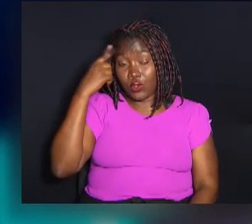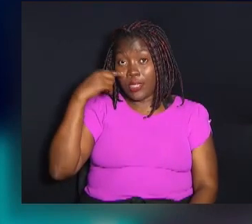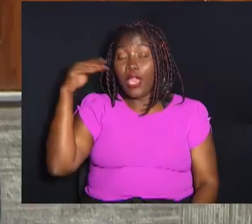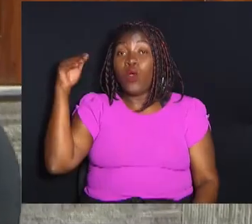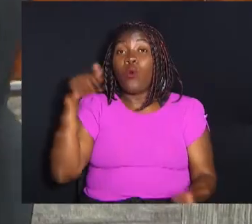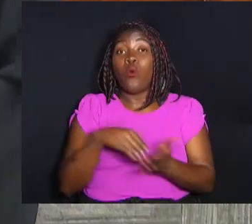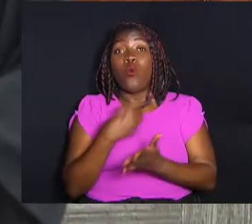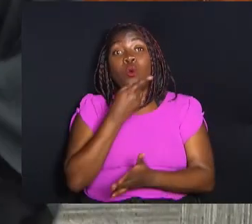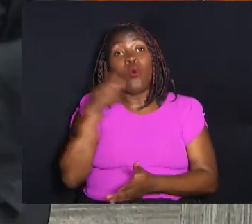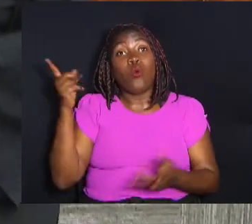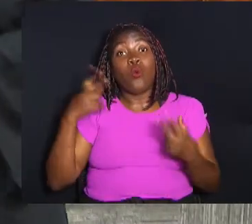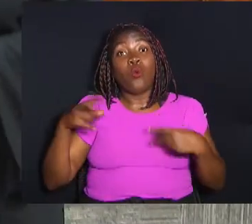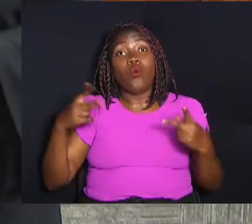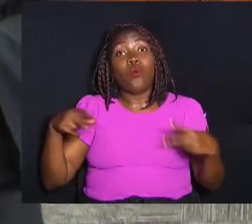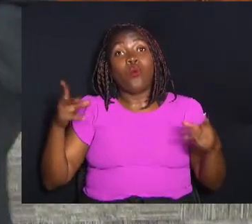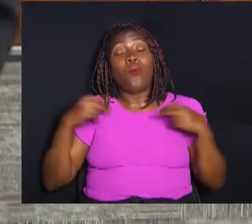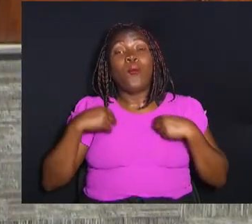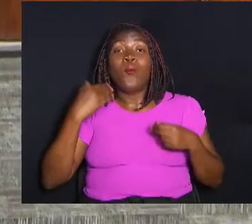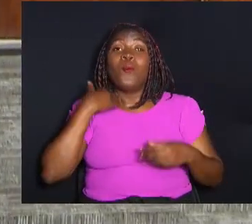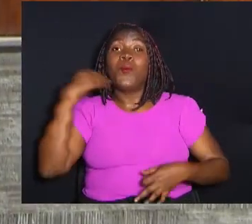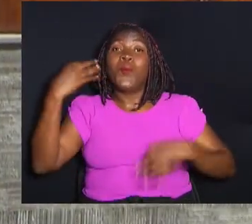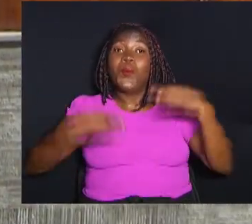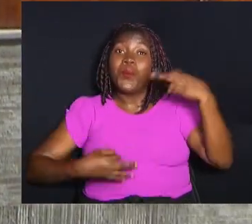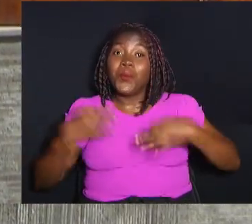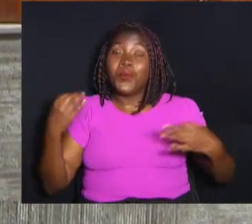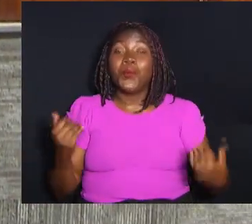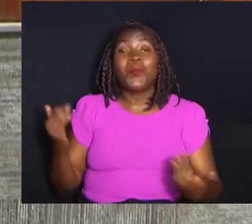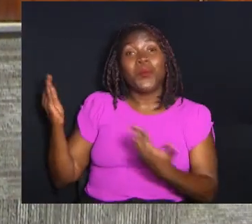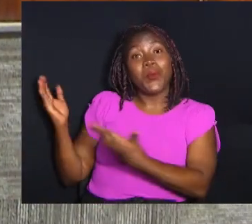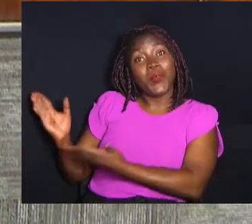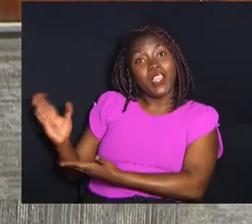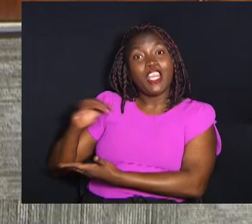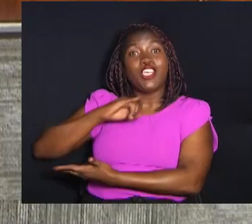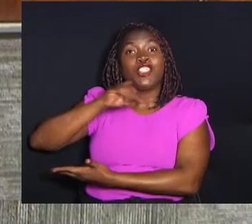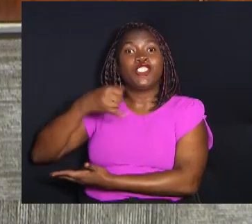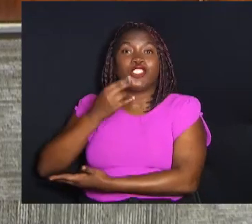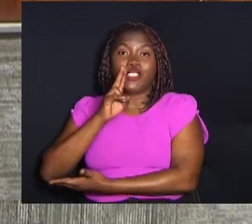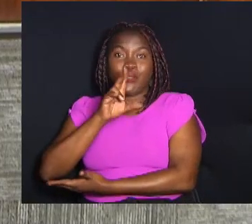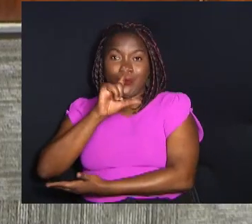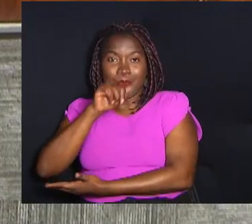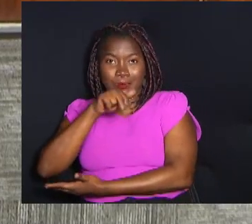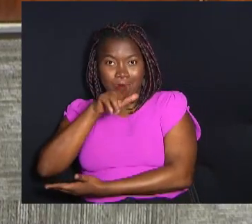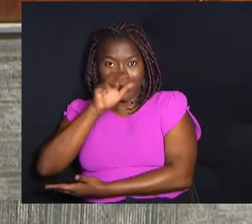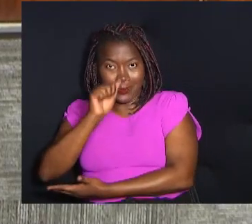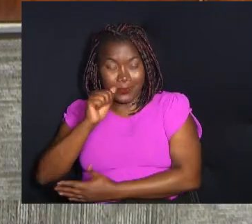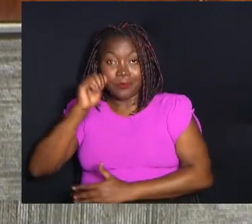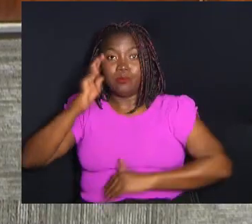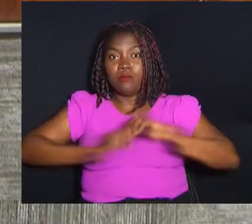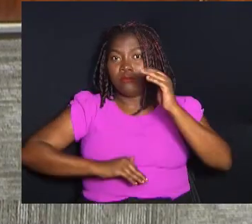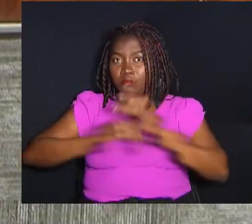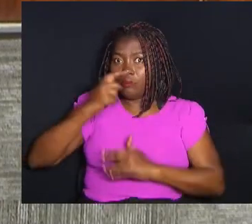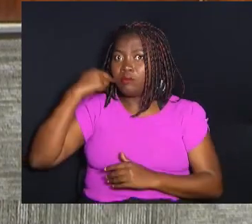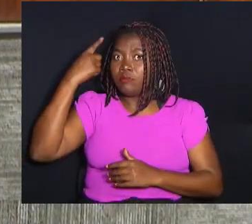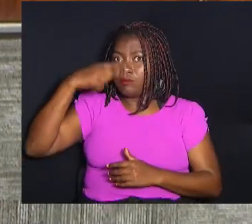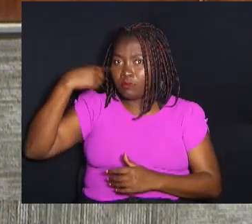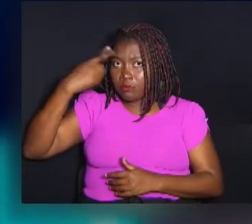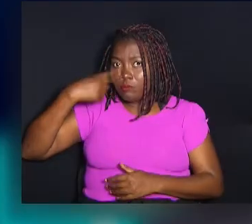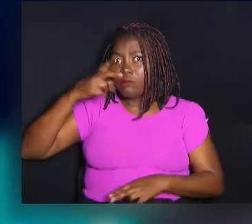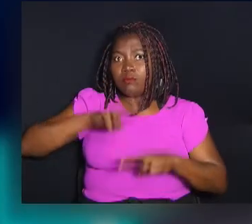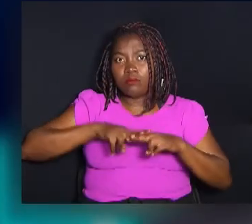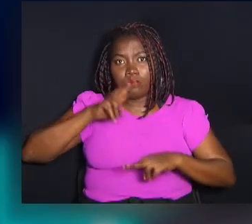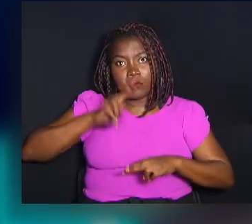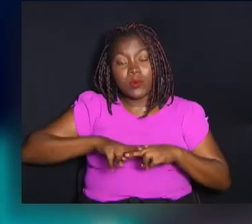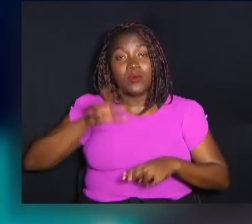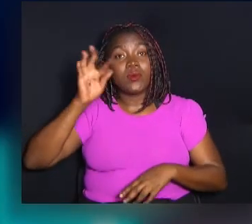Advogados. E, por último, foi entregue o Diploma de Mérito Jurídico Elvino Silva Filho à Juliana Nicoletti.